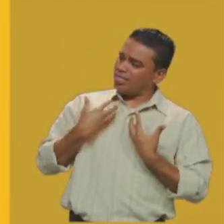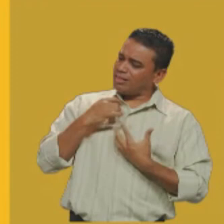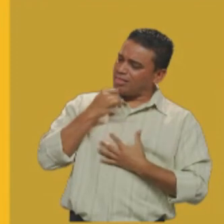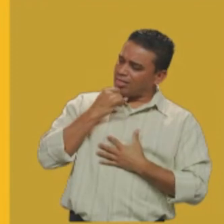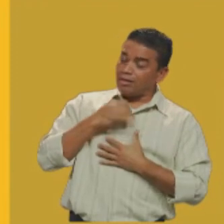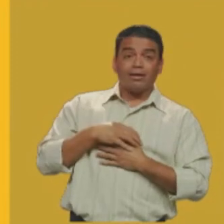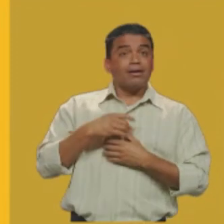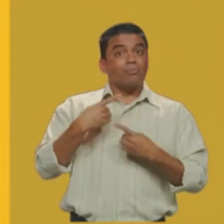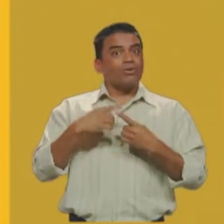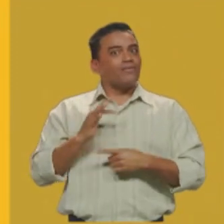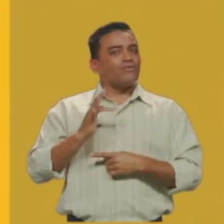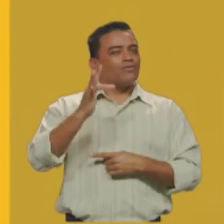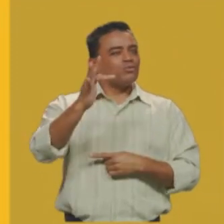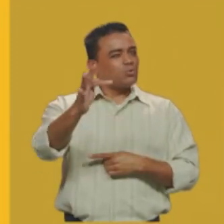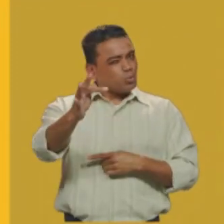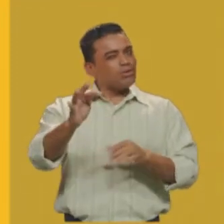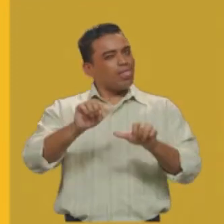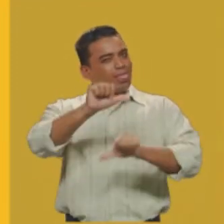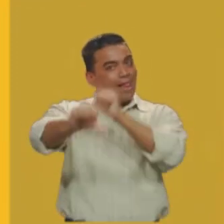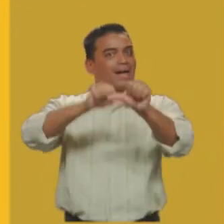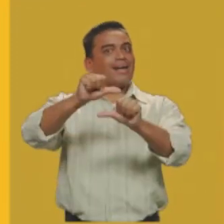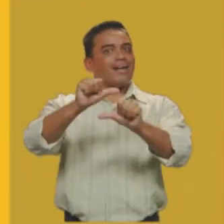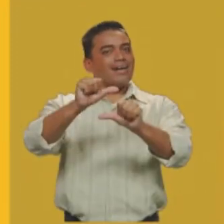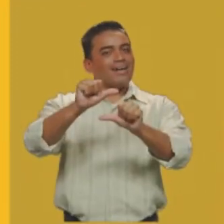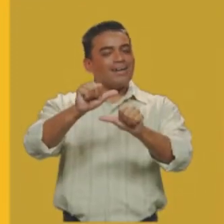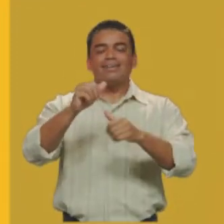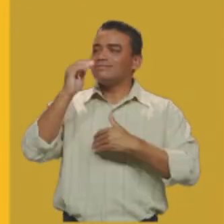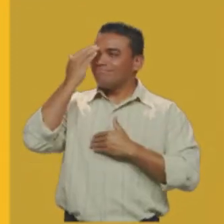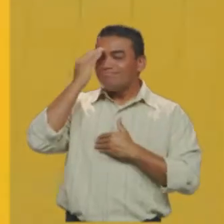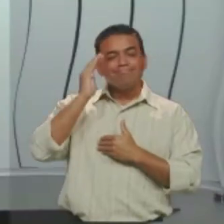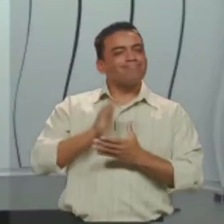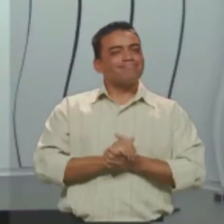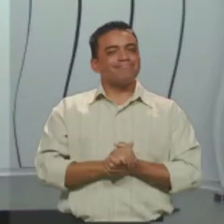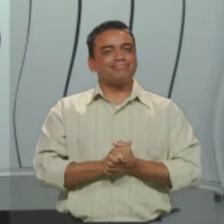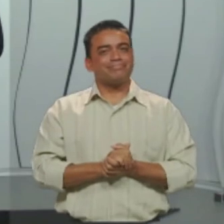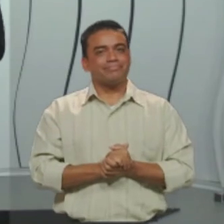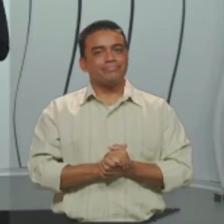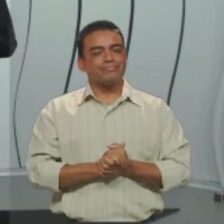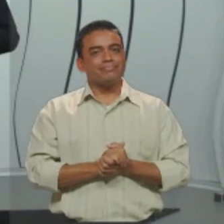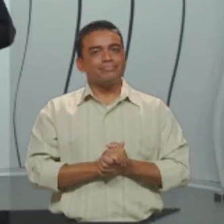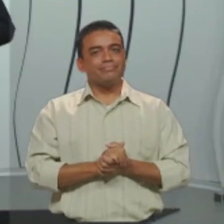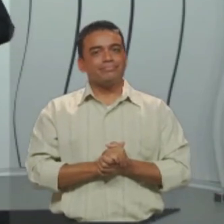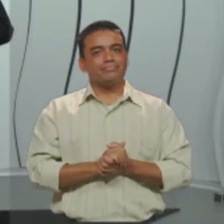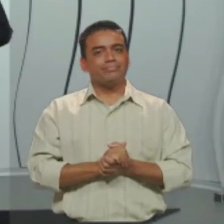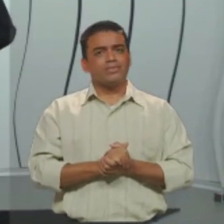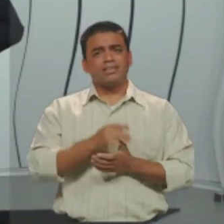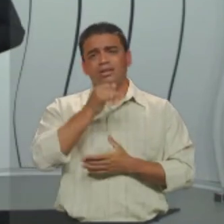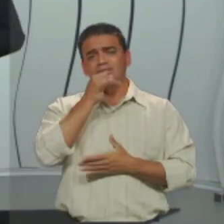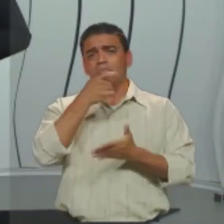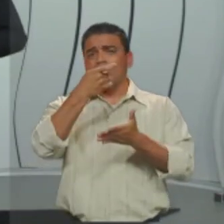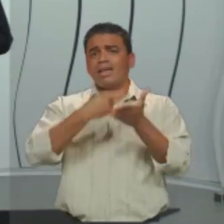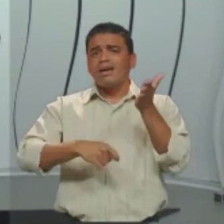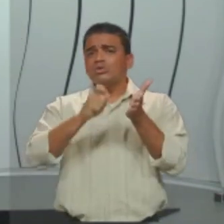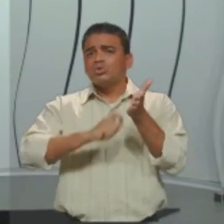porque tudo isso vai passar. Entendido? Nas produções textuais,